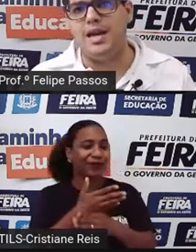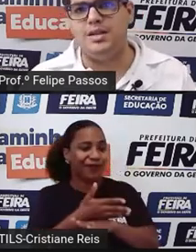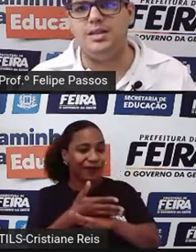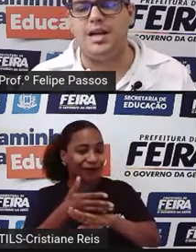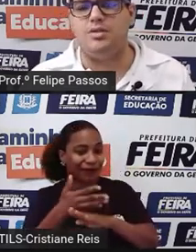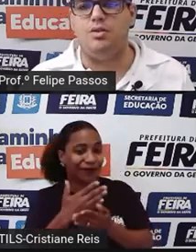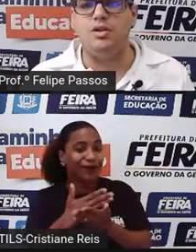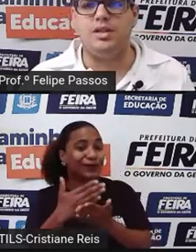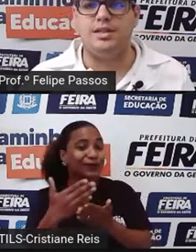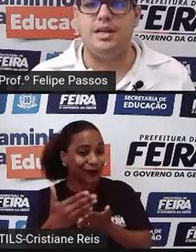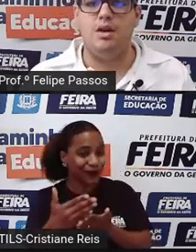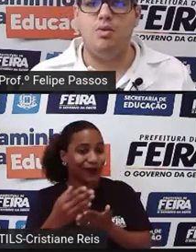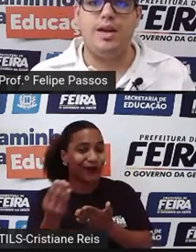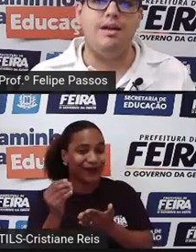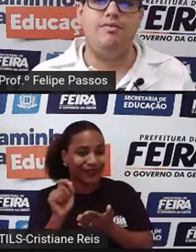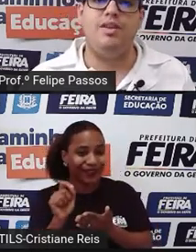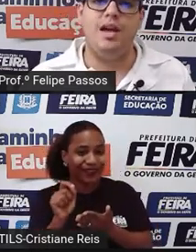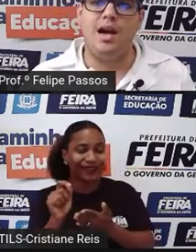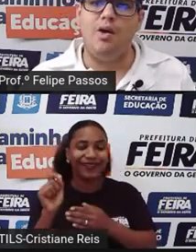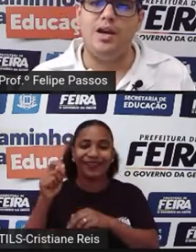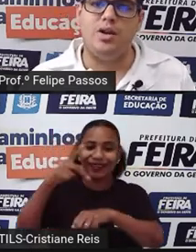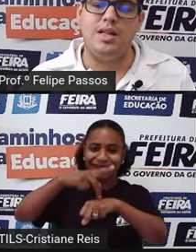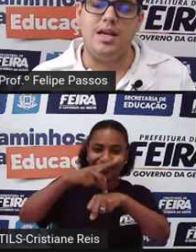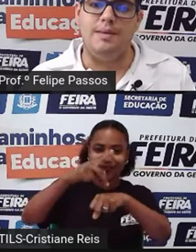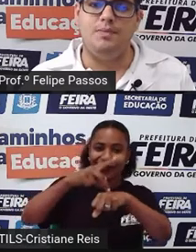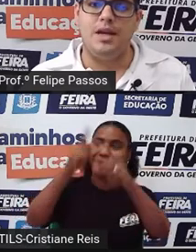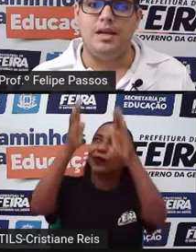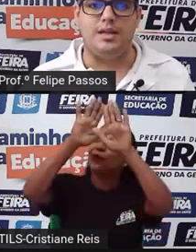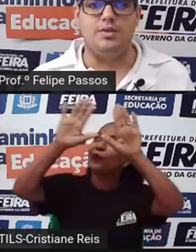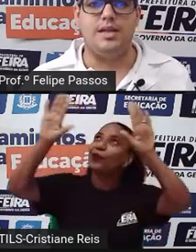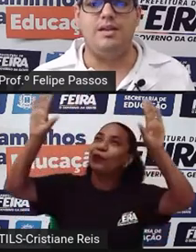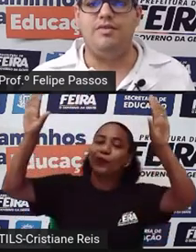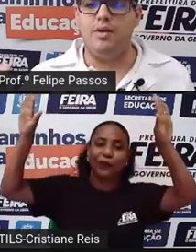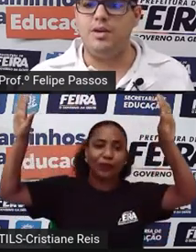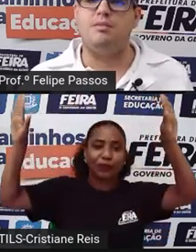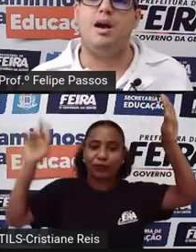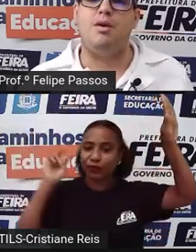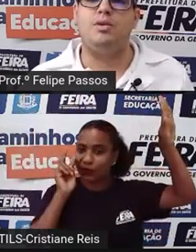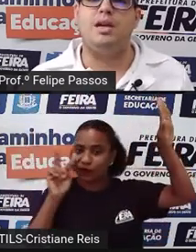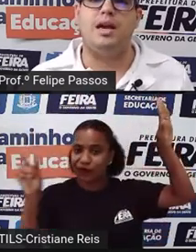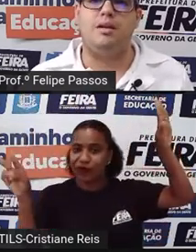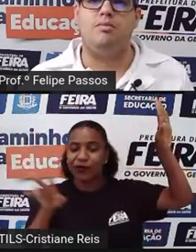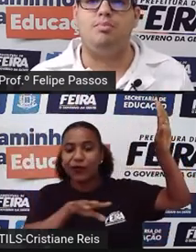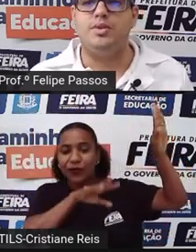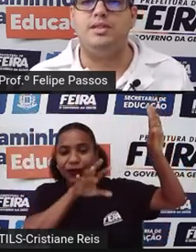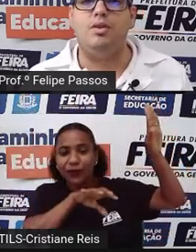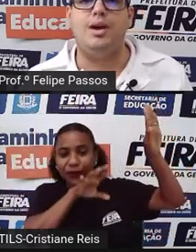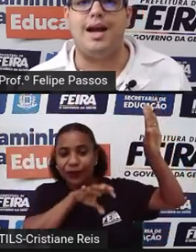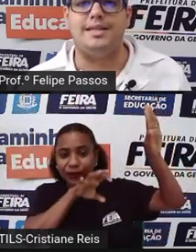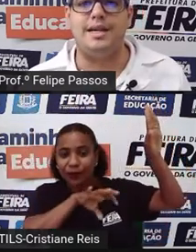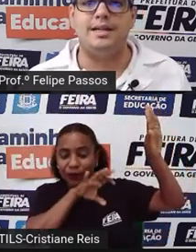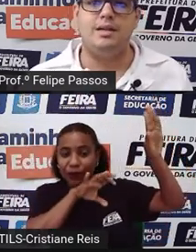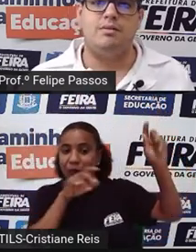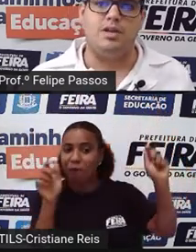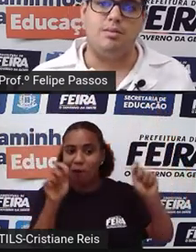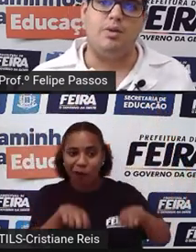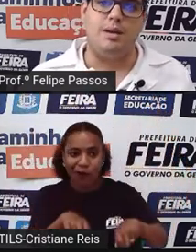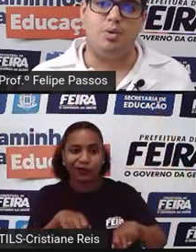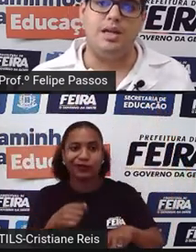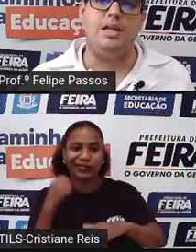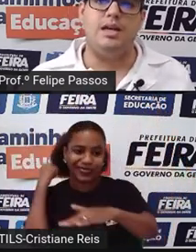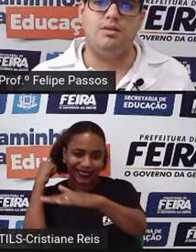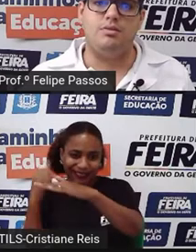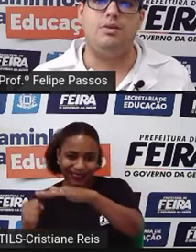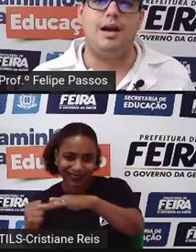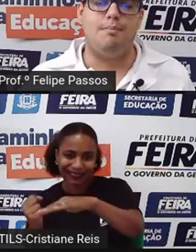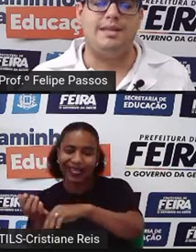paredes, nas rochas, o que ele via ao redor dele. Então, se ele via um animal que era uma possível caça, um animal que ele